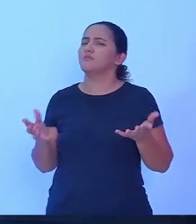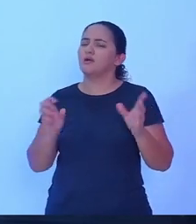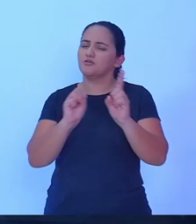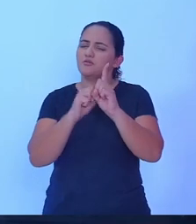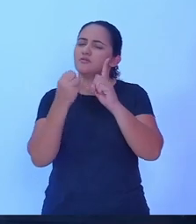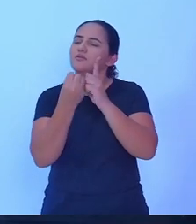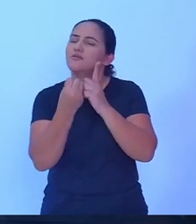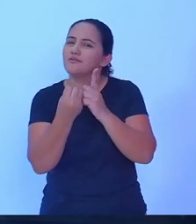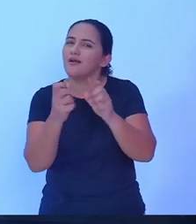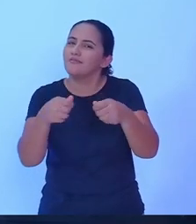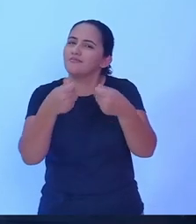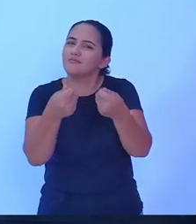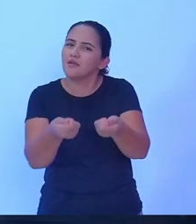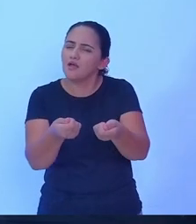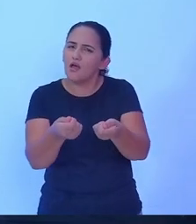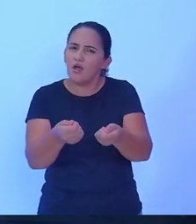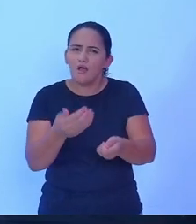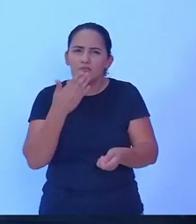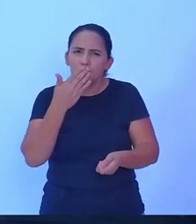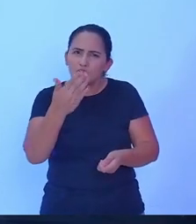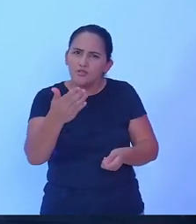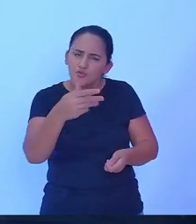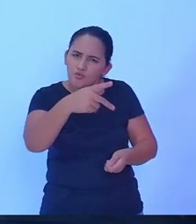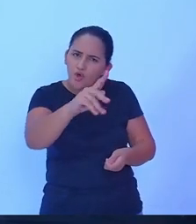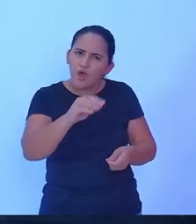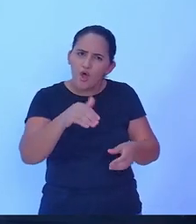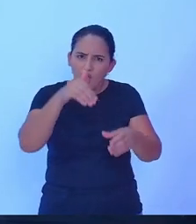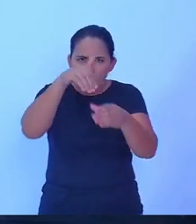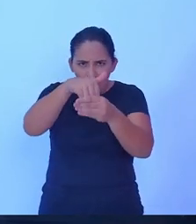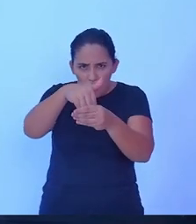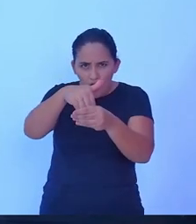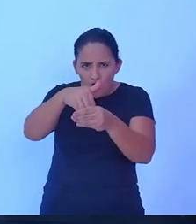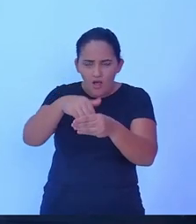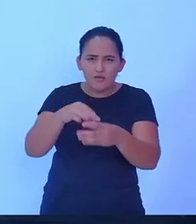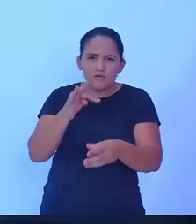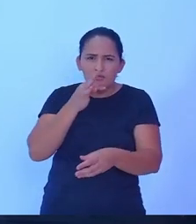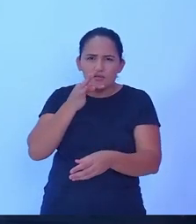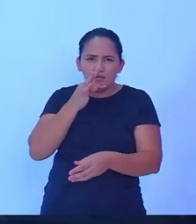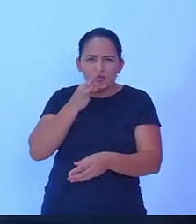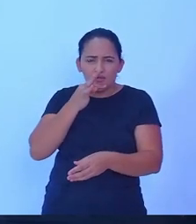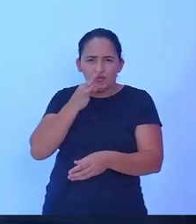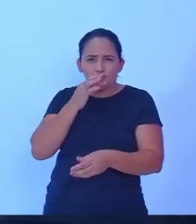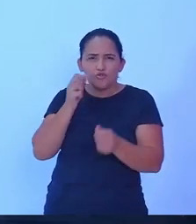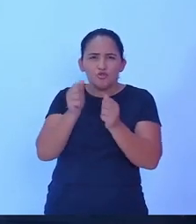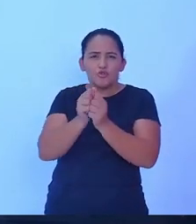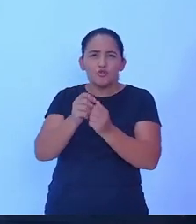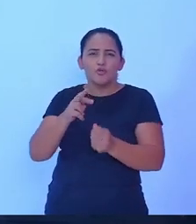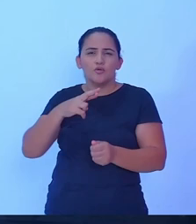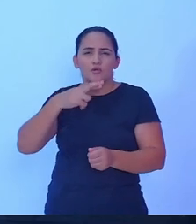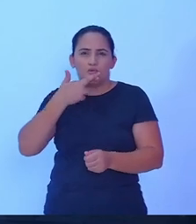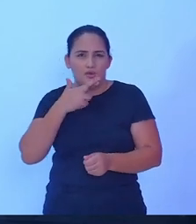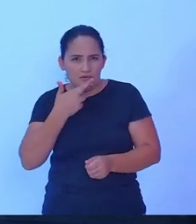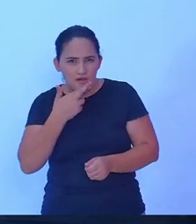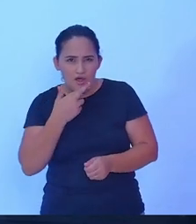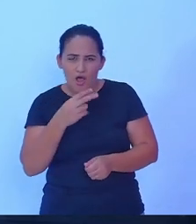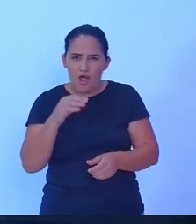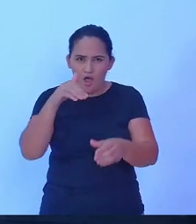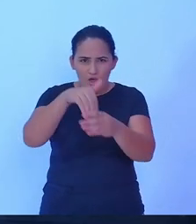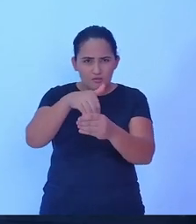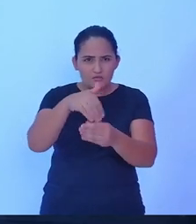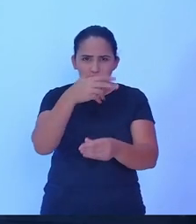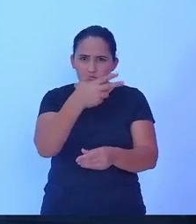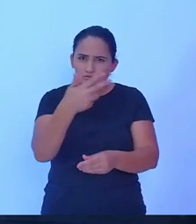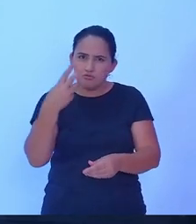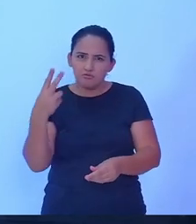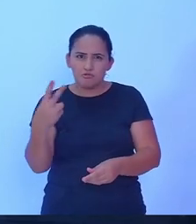por isso peço o seu voto eu Tiago Moreira candidato a vice-prefeito com Rafael Godoy vote 22 os